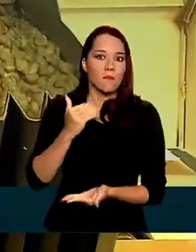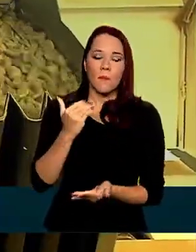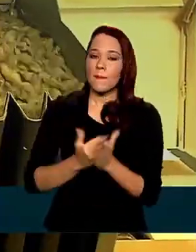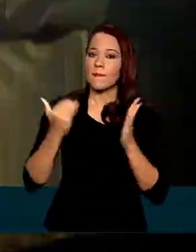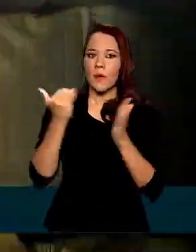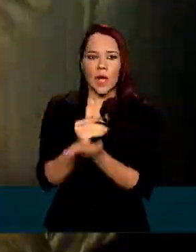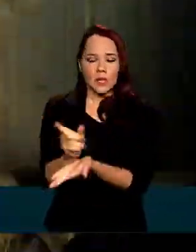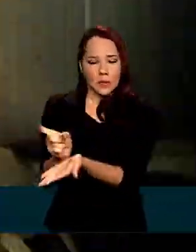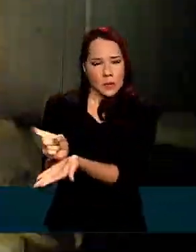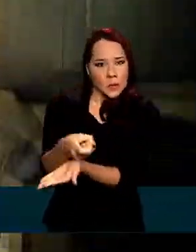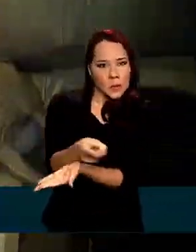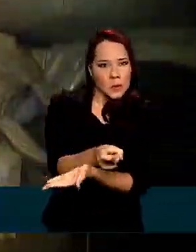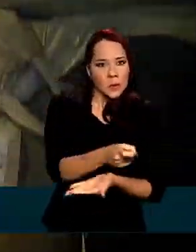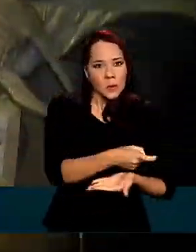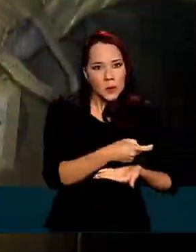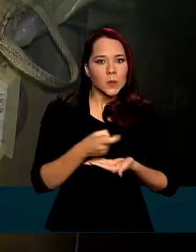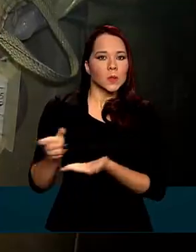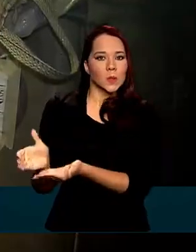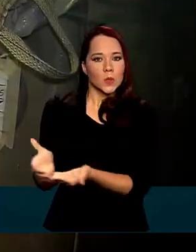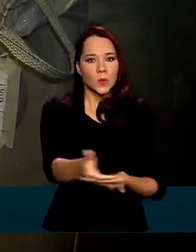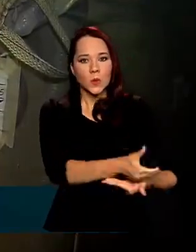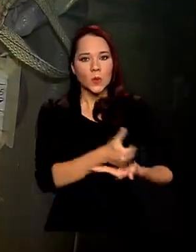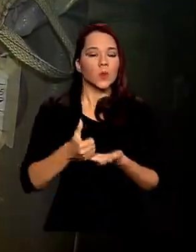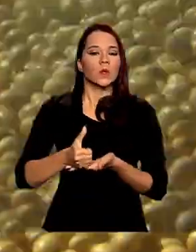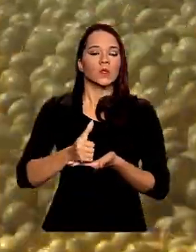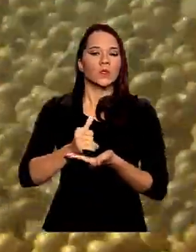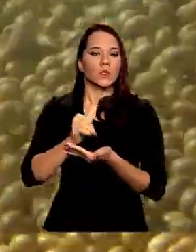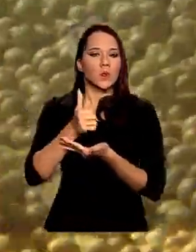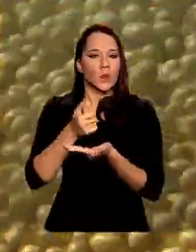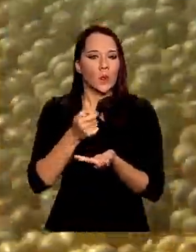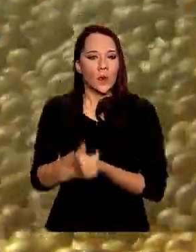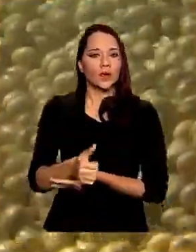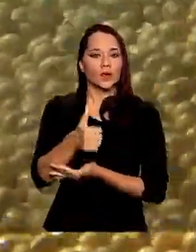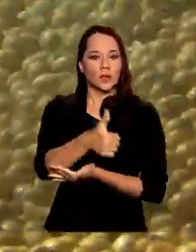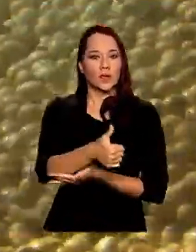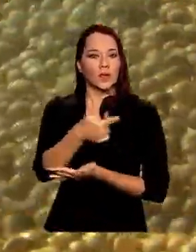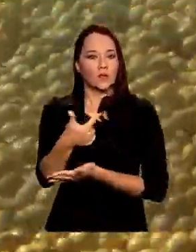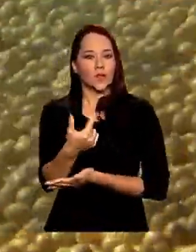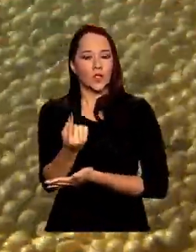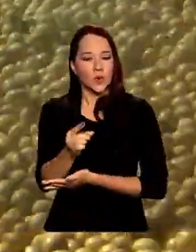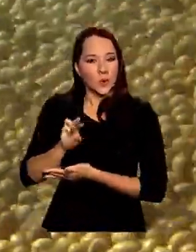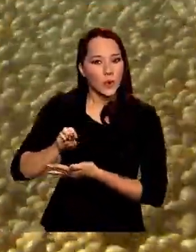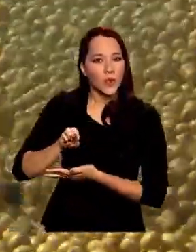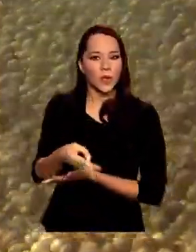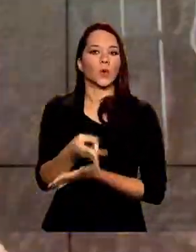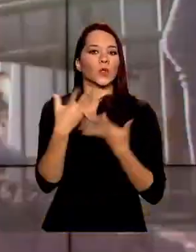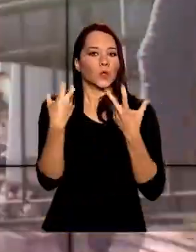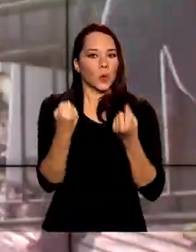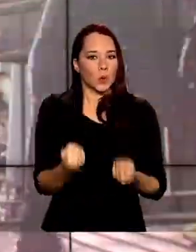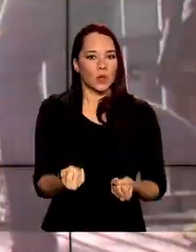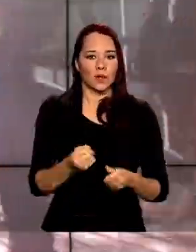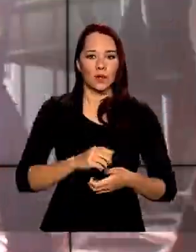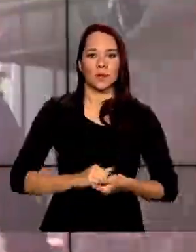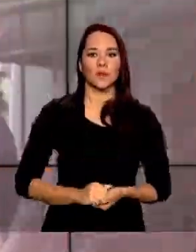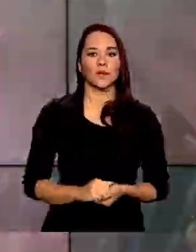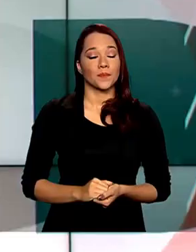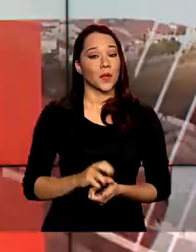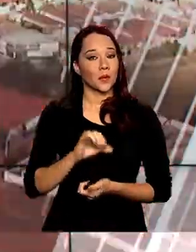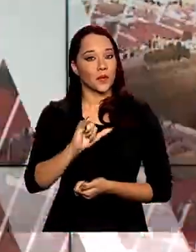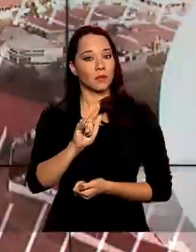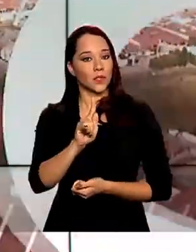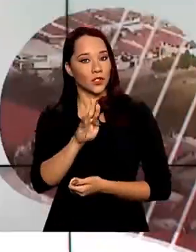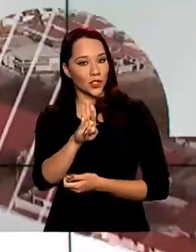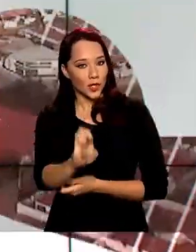já registrada para os grãos, com uma produção de quase 121 milhões de toneladas. E o